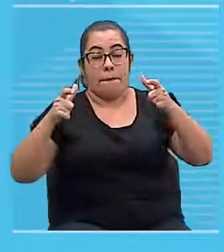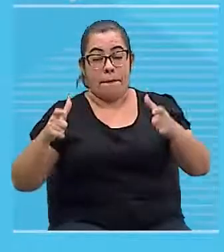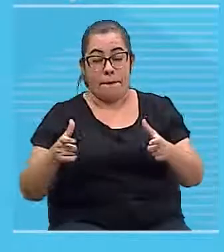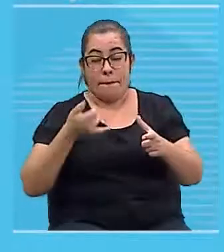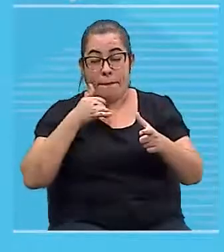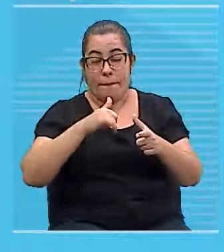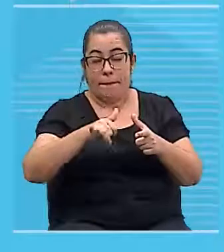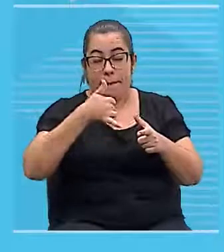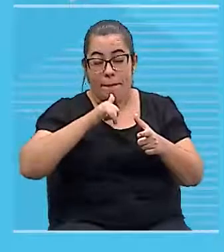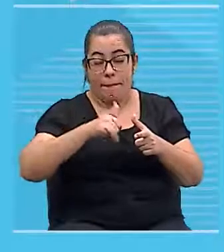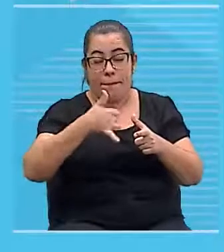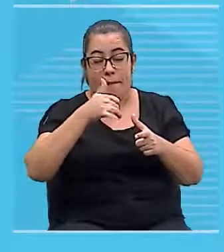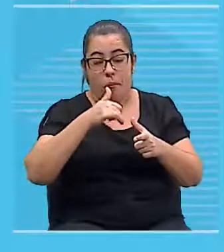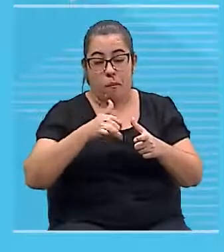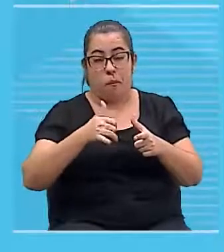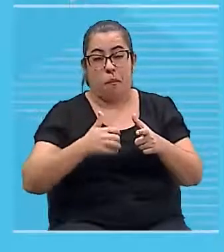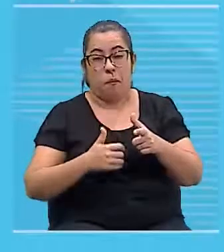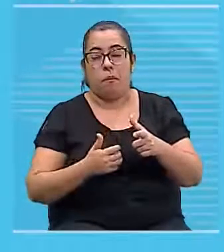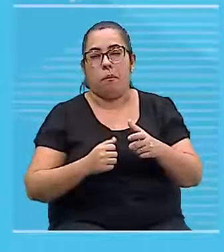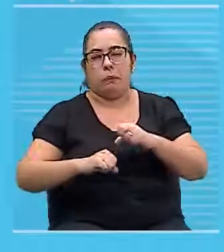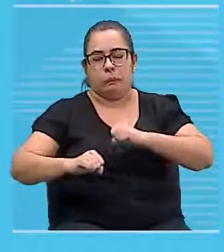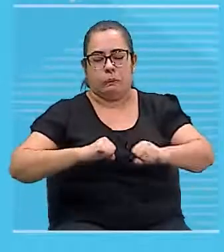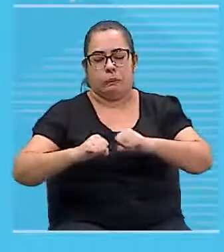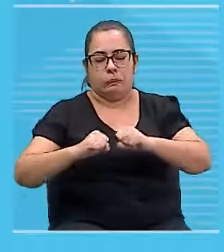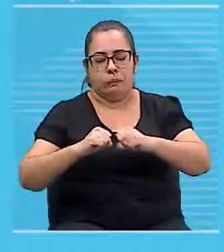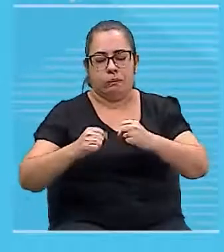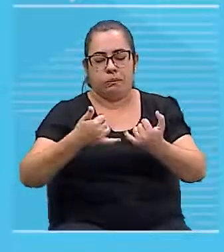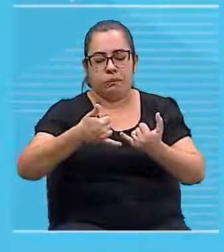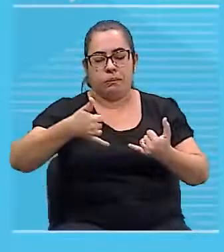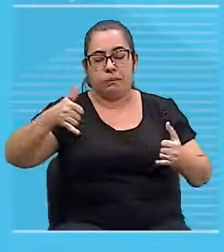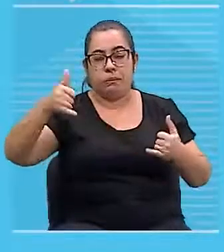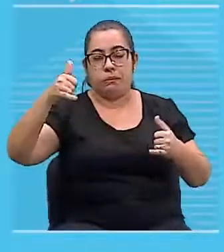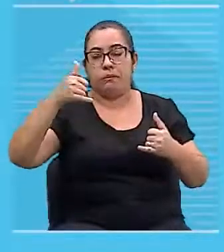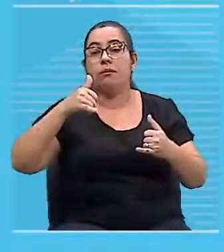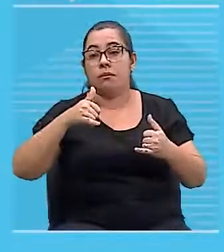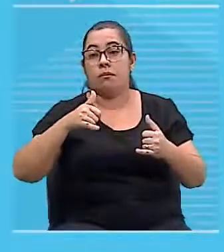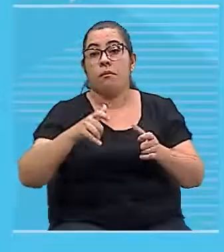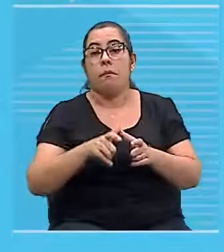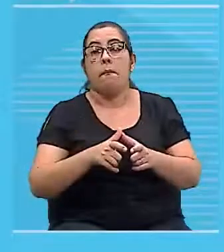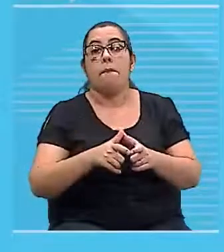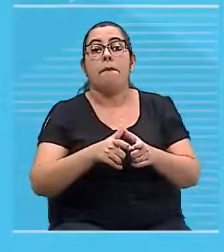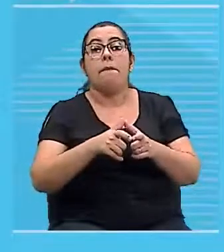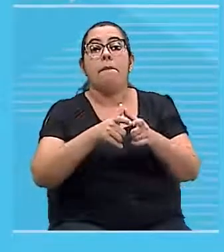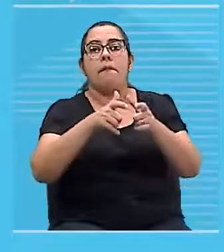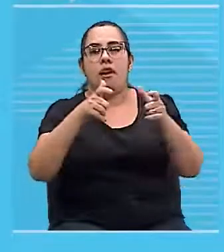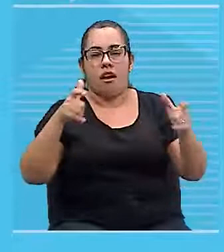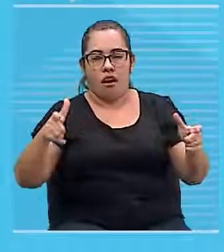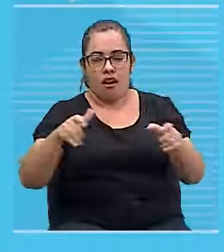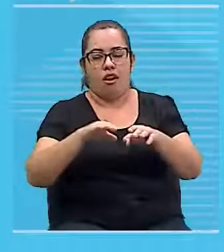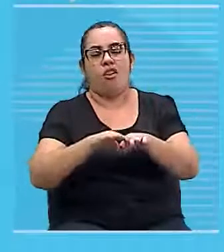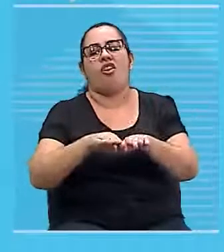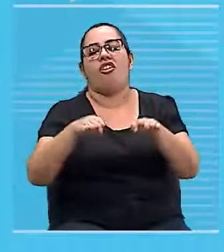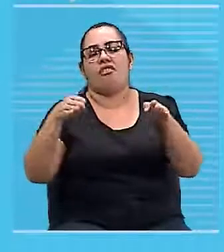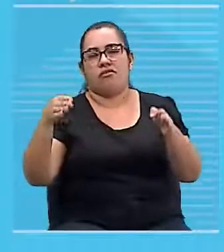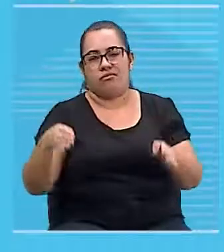que eu produzo no fio, maior será o campo que ele vai produzir.